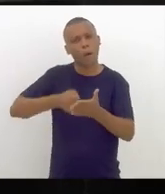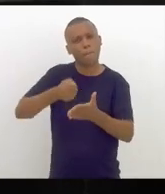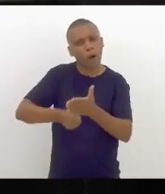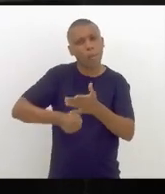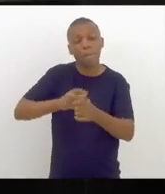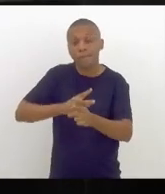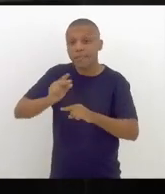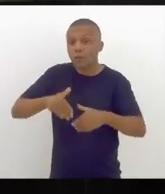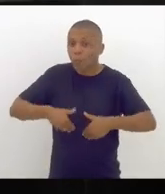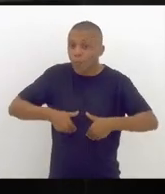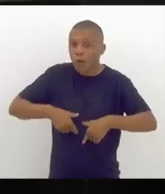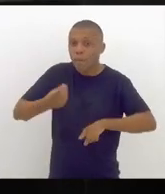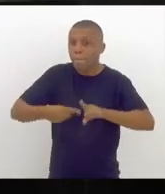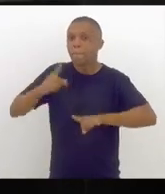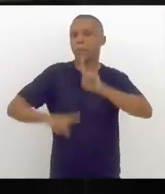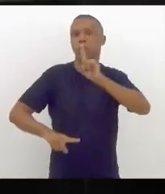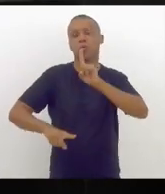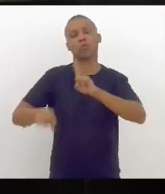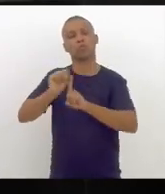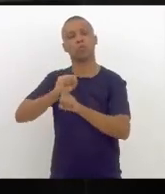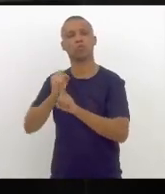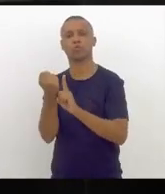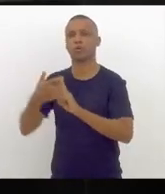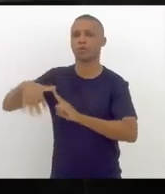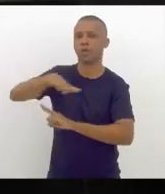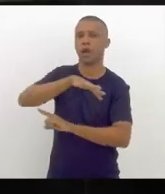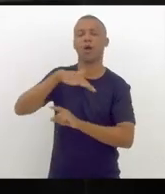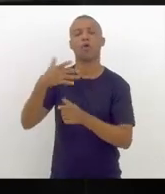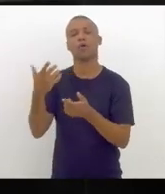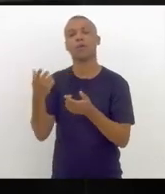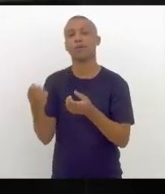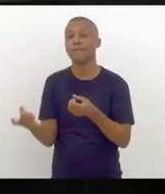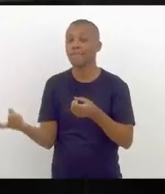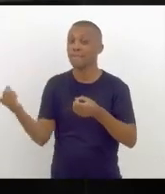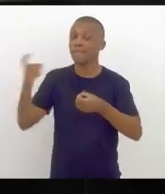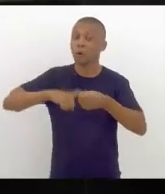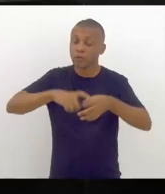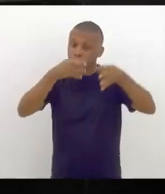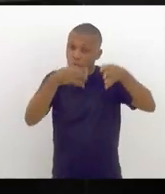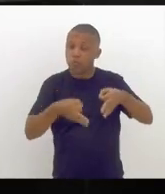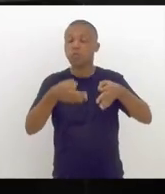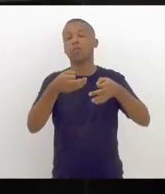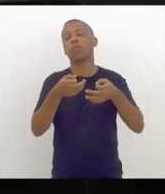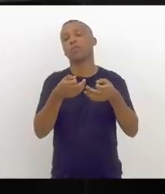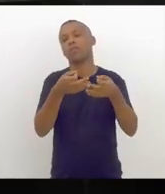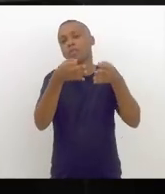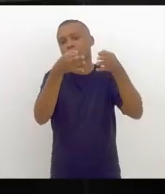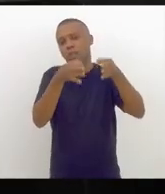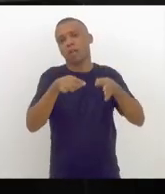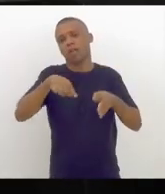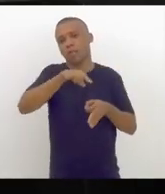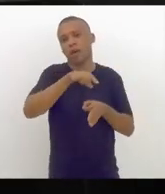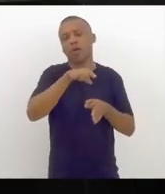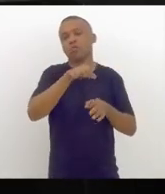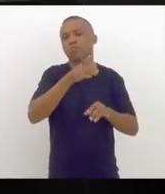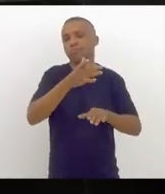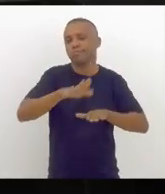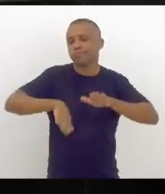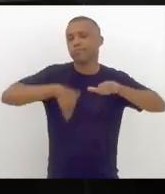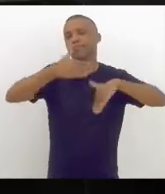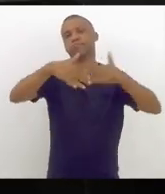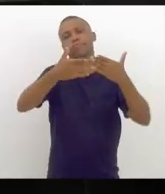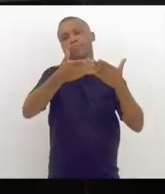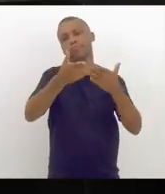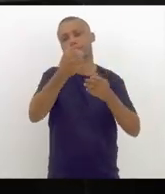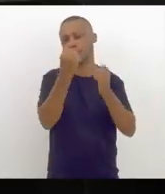o desenvolvimento social, e a retomada efetiva do desenvolvimento da